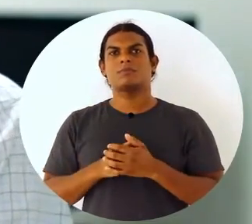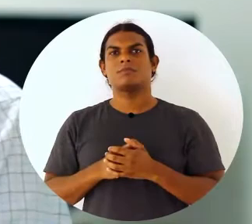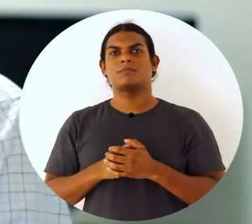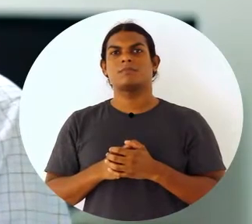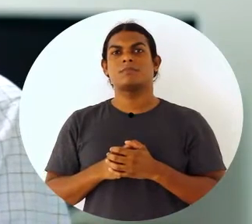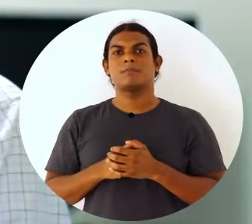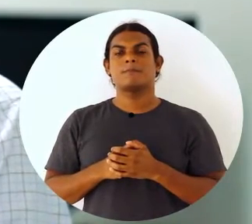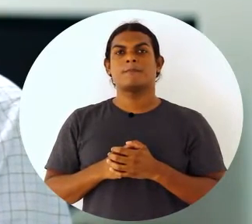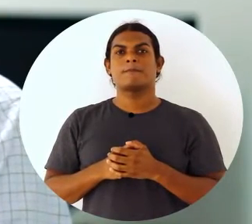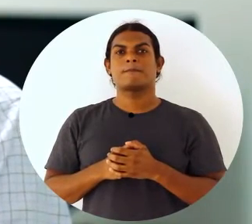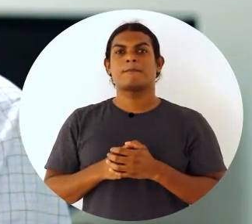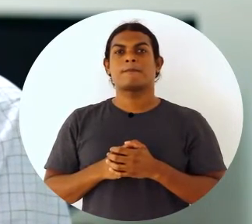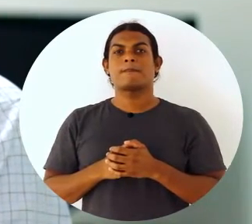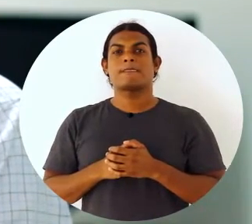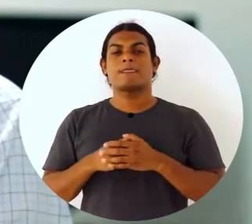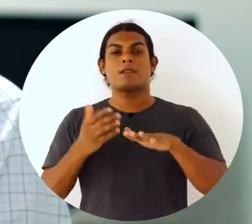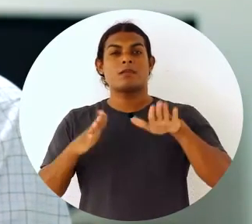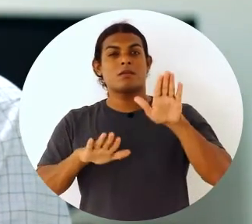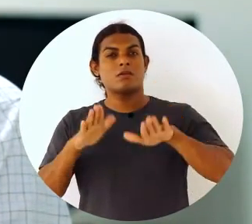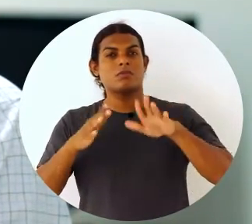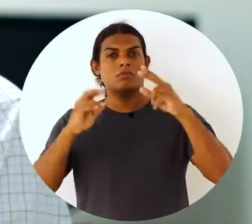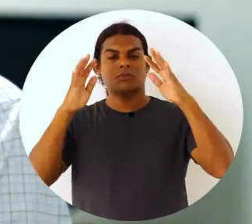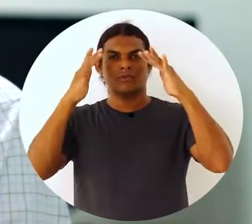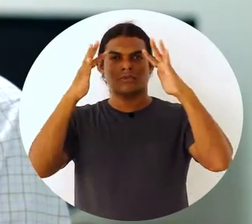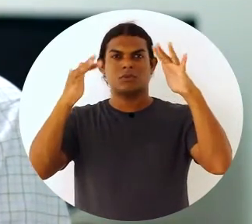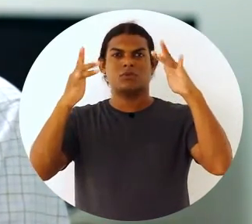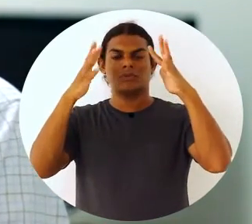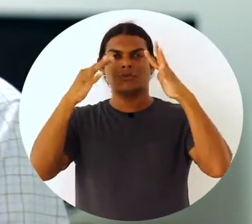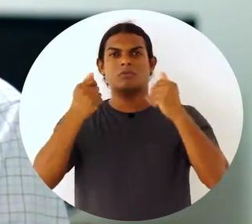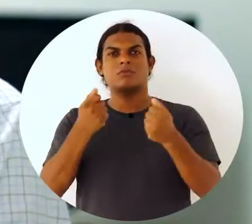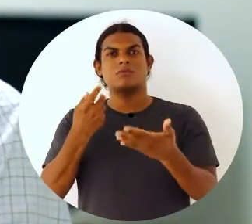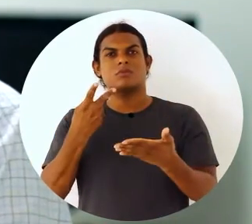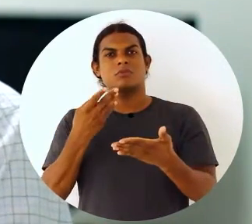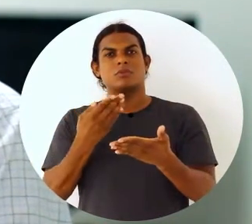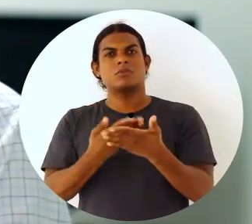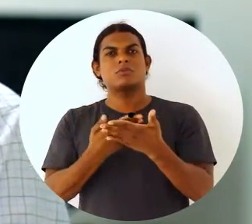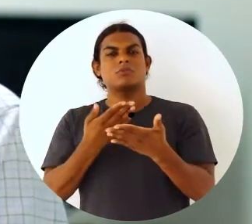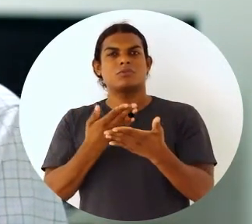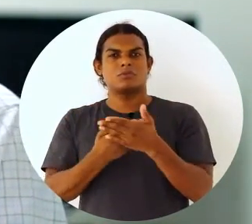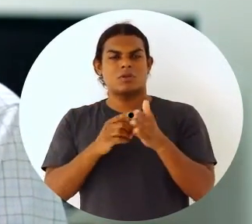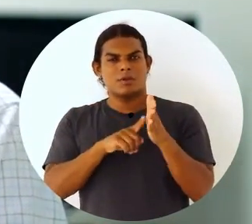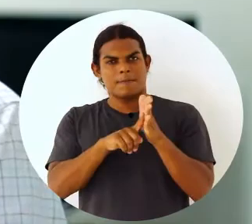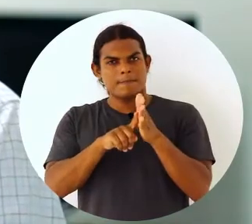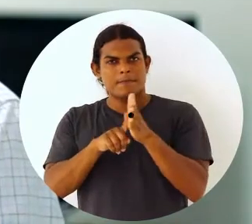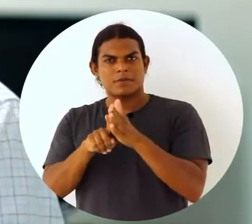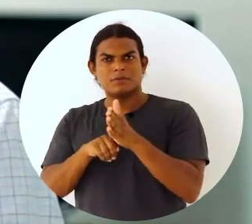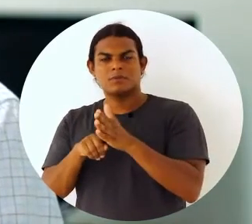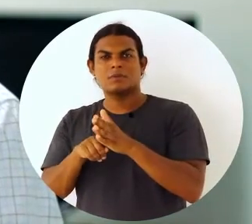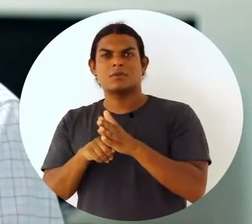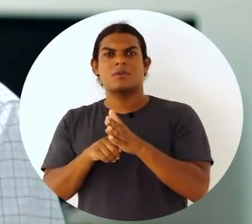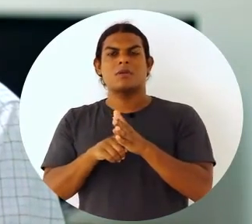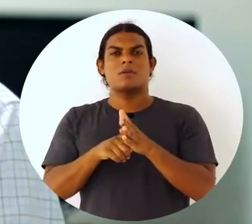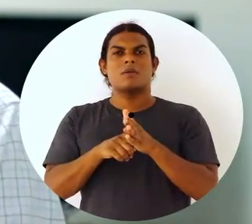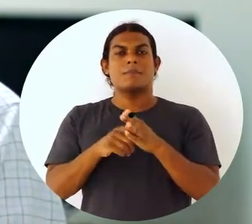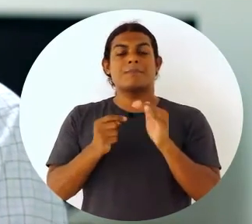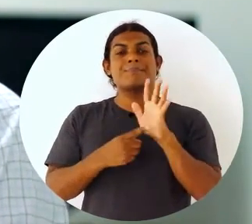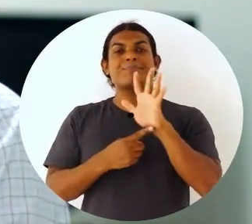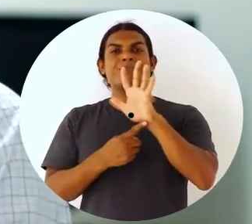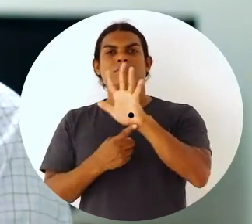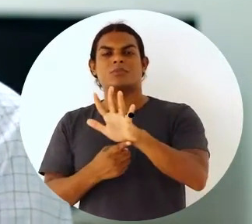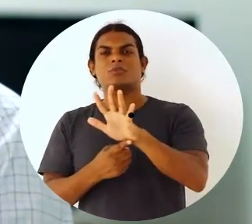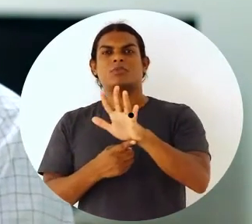Algumas teorias foram estudadas sobre motivação para tentar identificar alguns aspectos que fossem mais